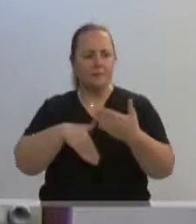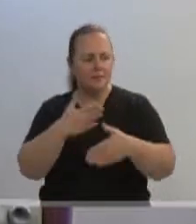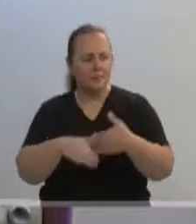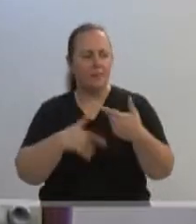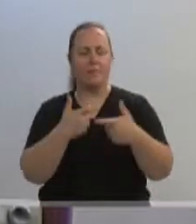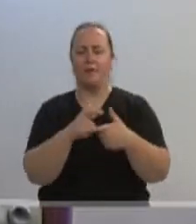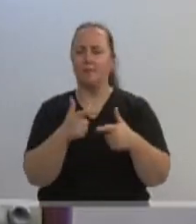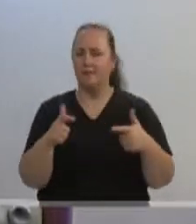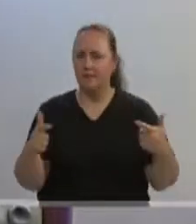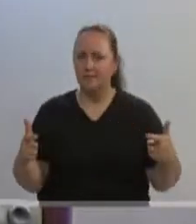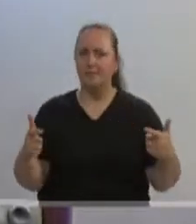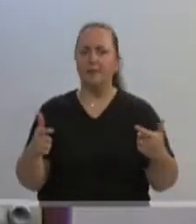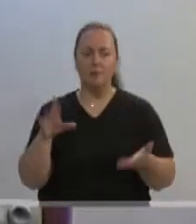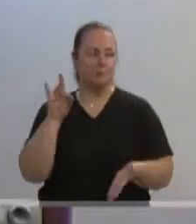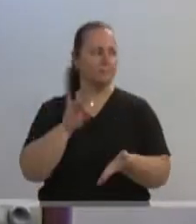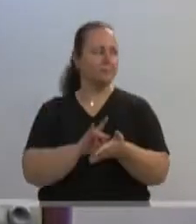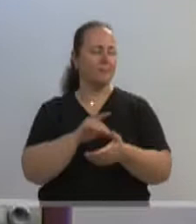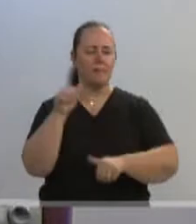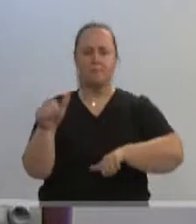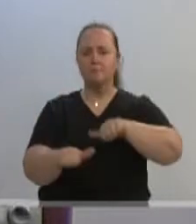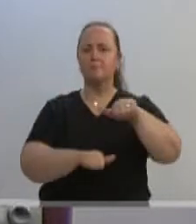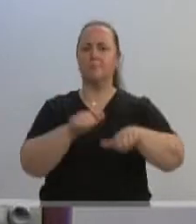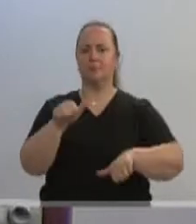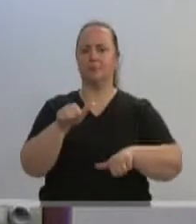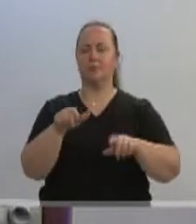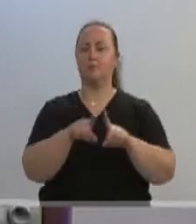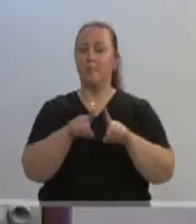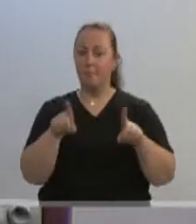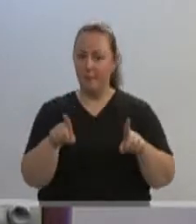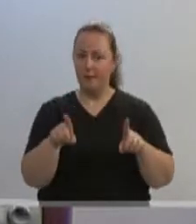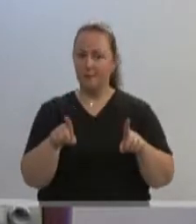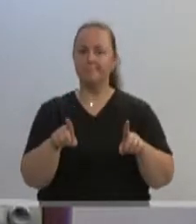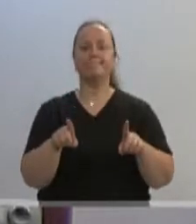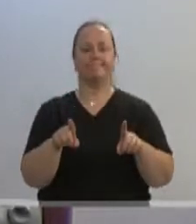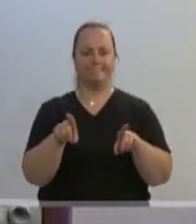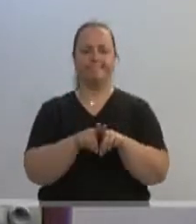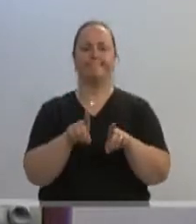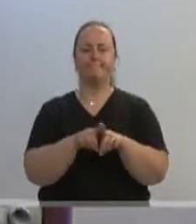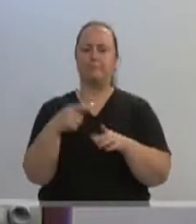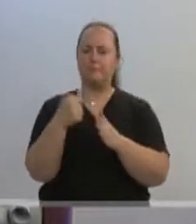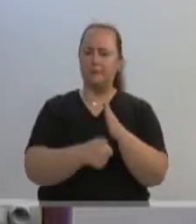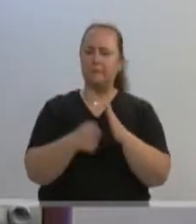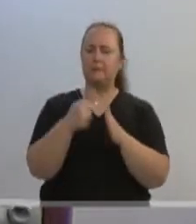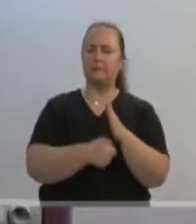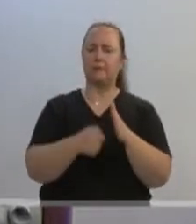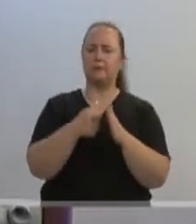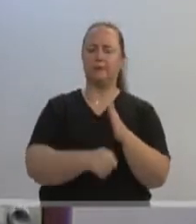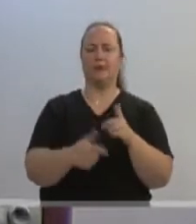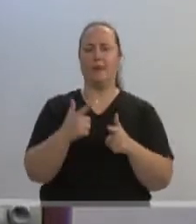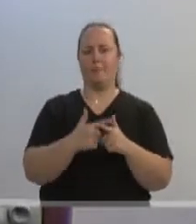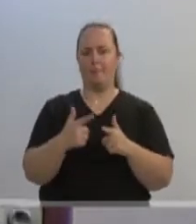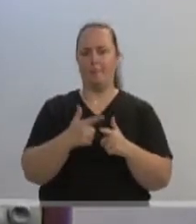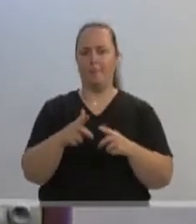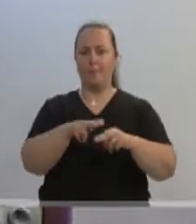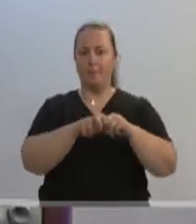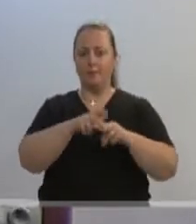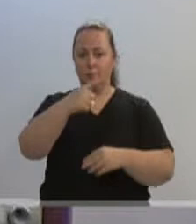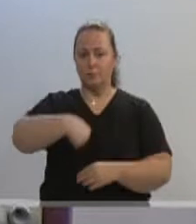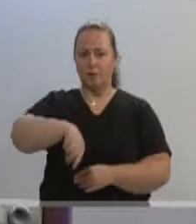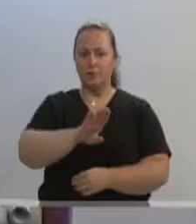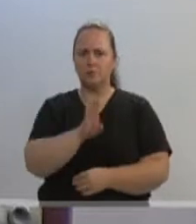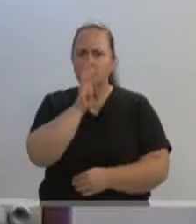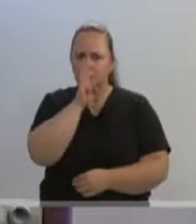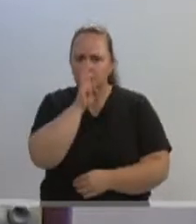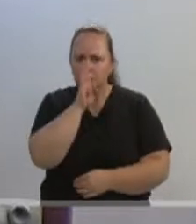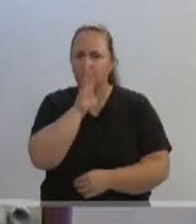crescimento, tornando referência em muitos outros setores, mas também enfrenta dificuldades. E, diante disso, não podemos nos calar, não podemos